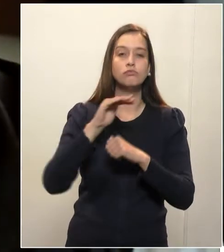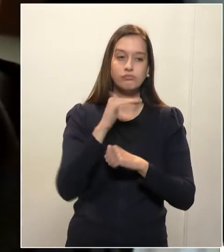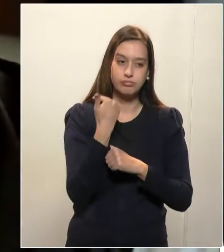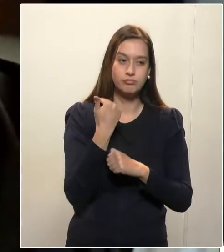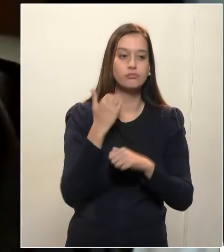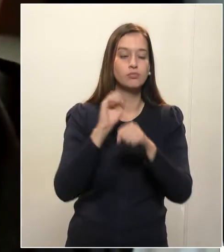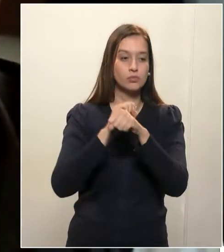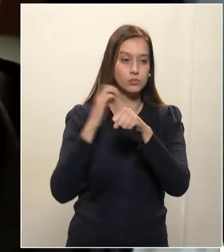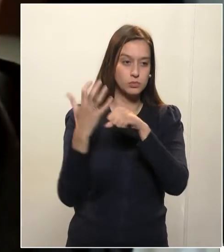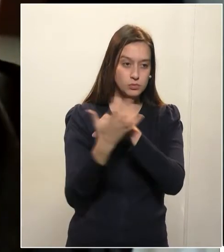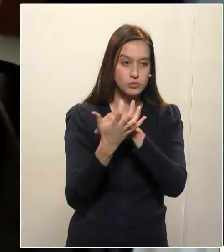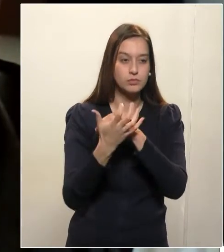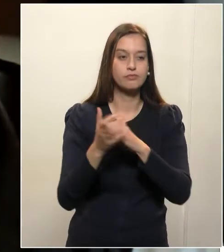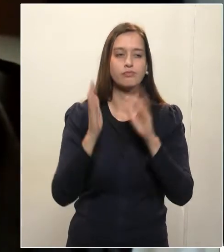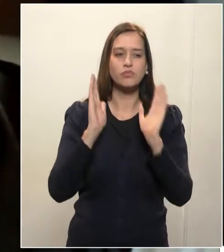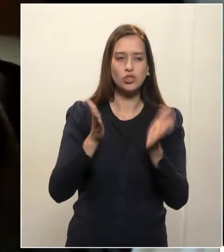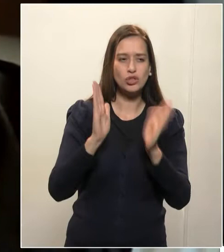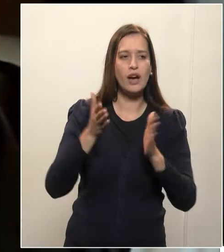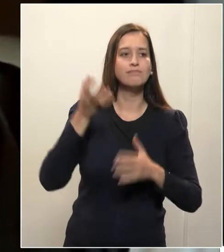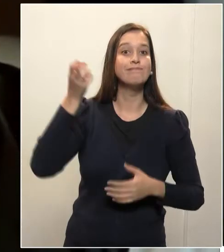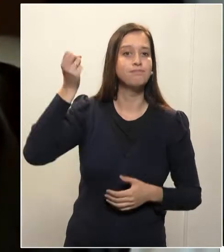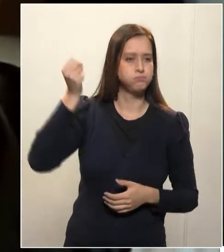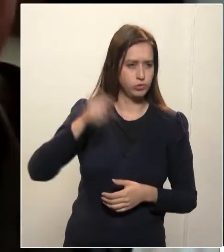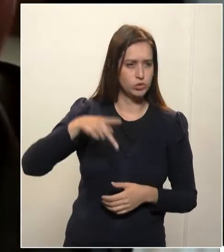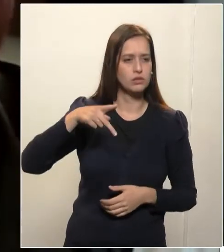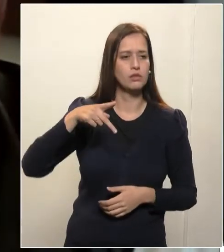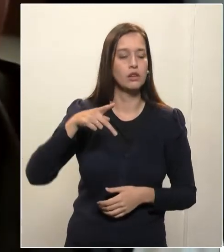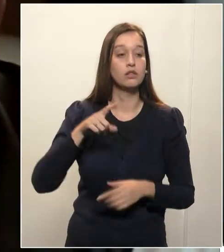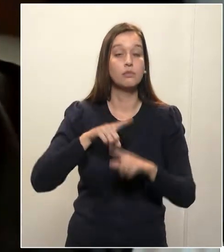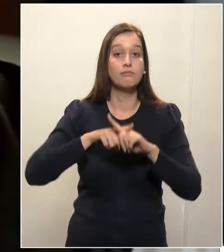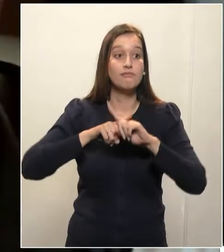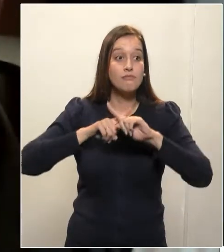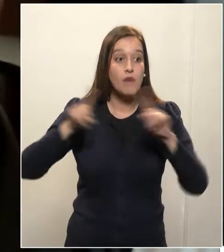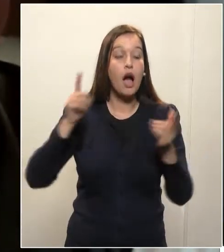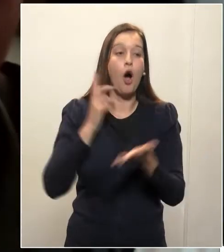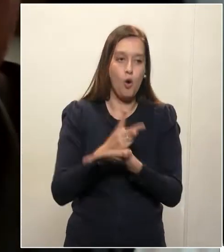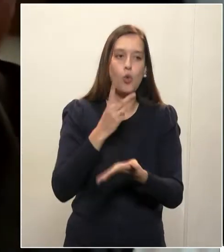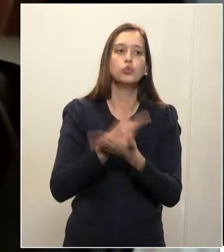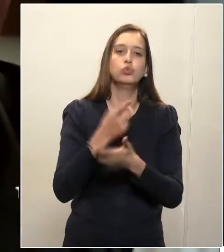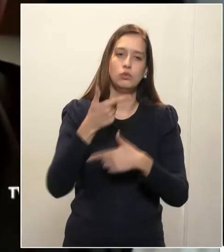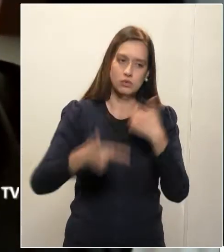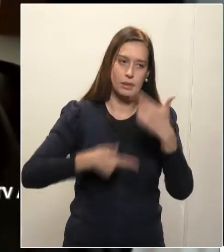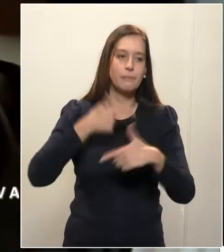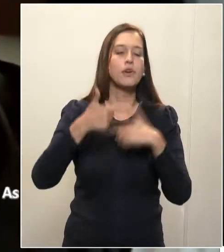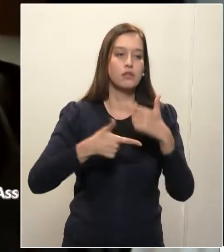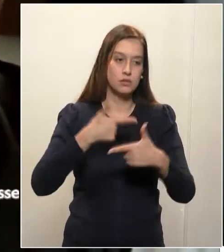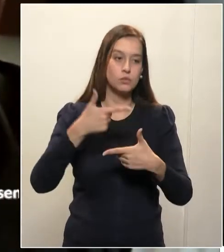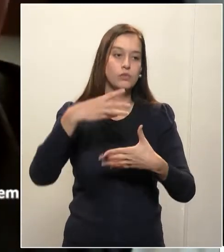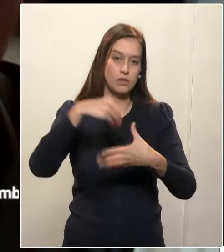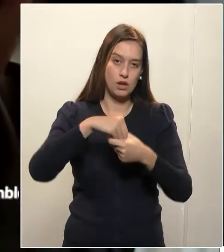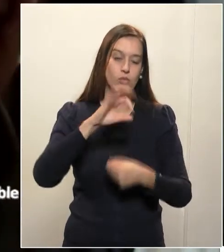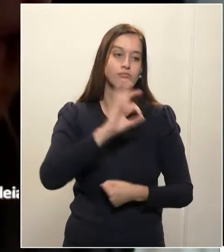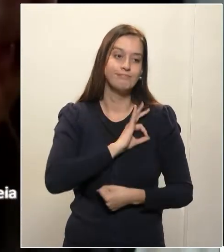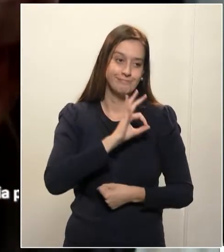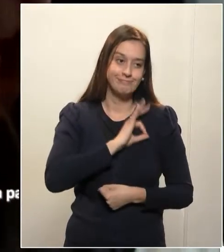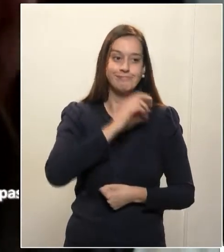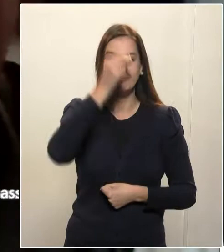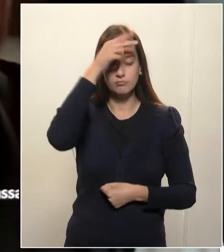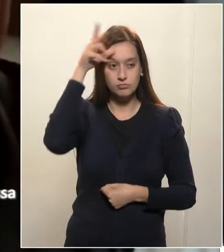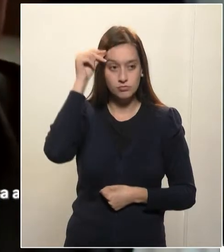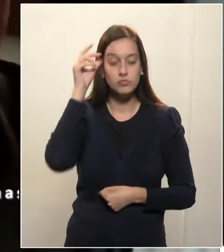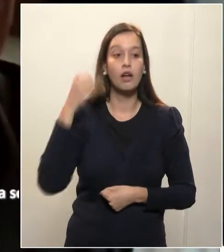exercendo a função de superintendente na Guarda Municipal e acabou perdendo a vida. Apenas 61 anos de idade.